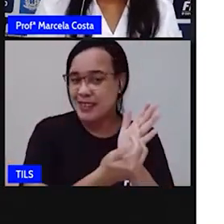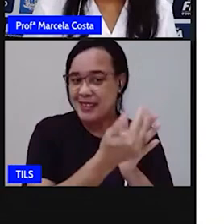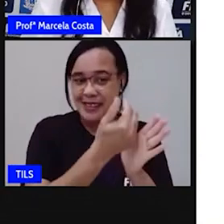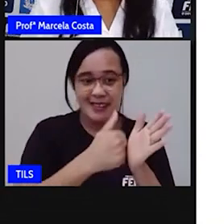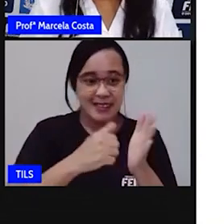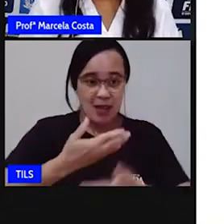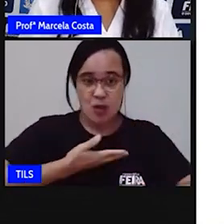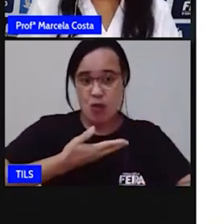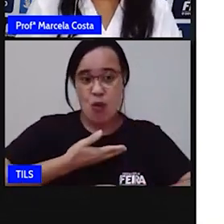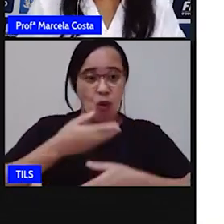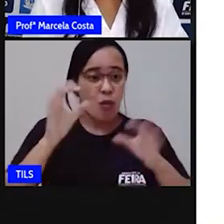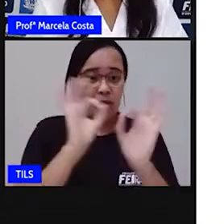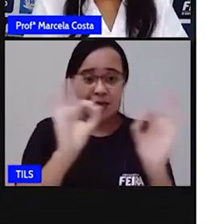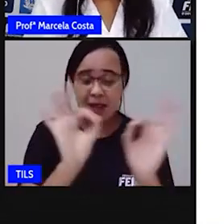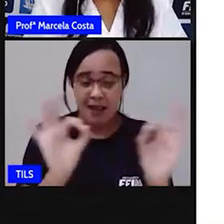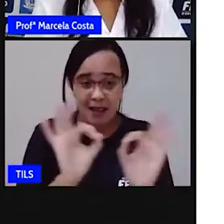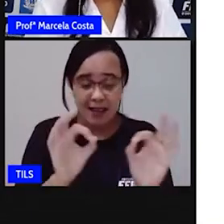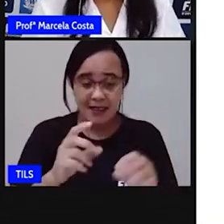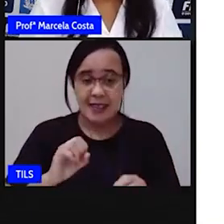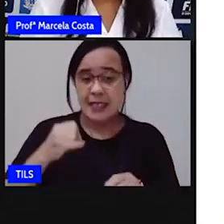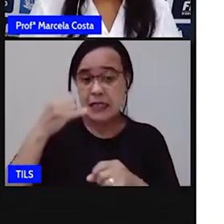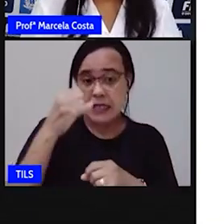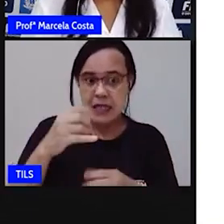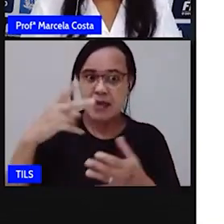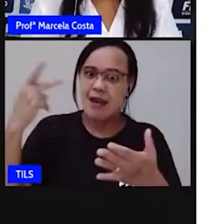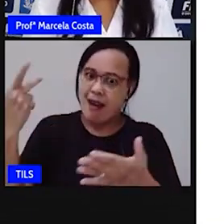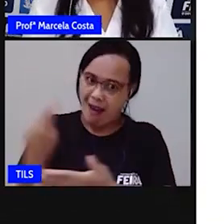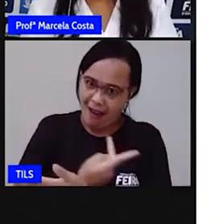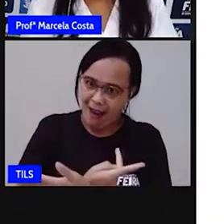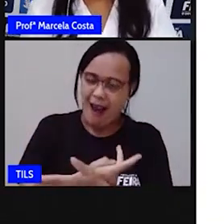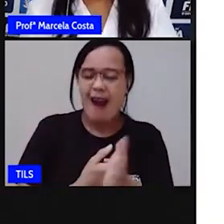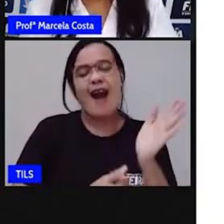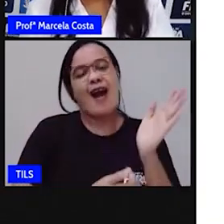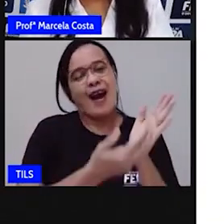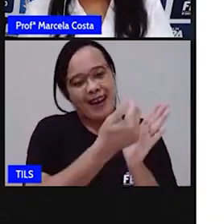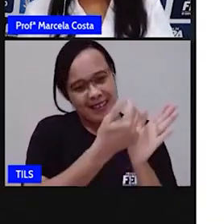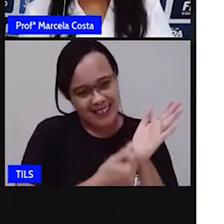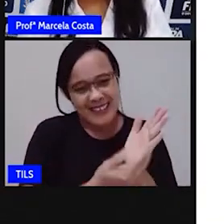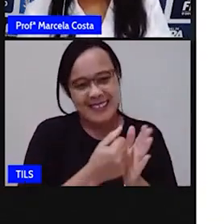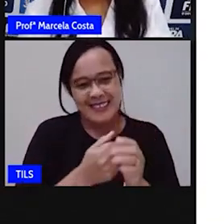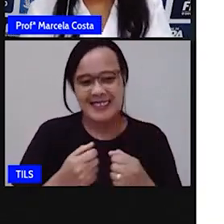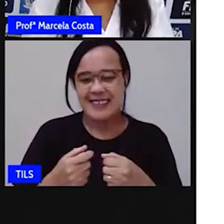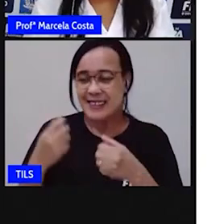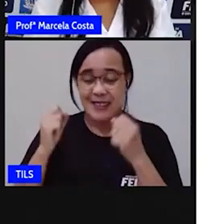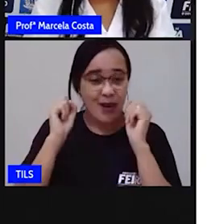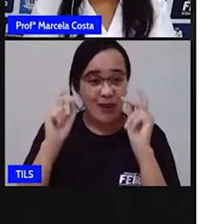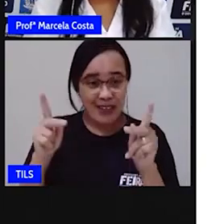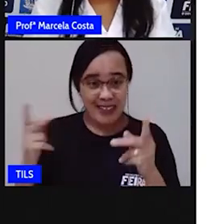parte do corpo. Se ela errar, eu desenho, tá bom? Então, Proione, vamos lá?